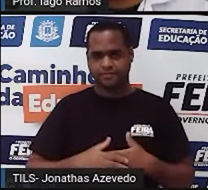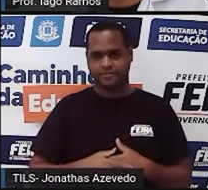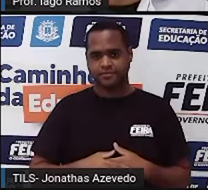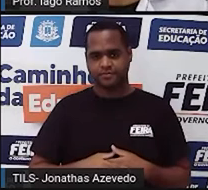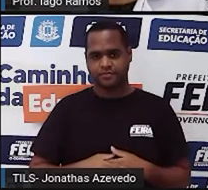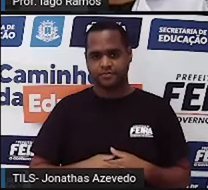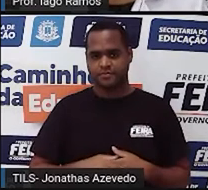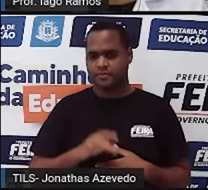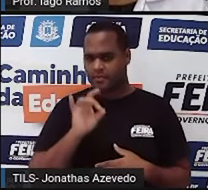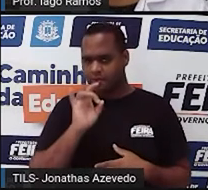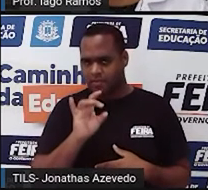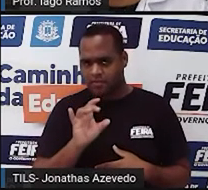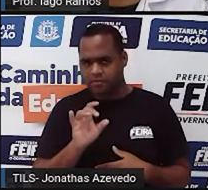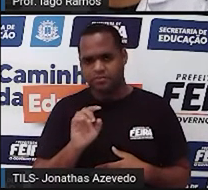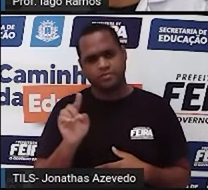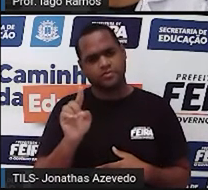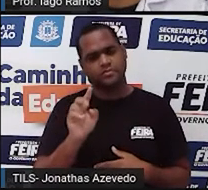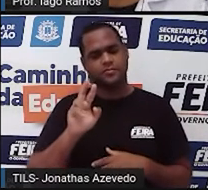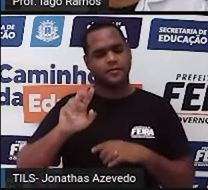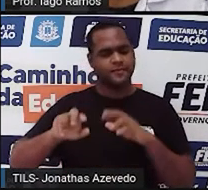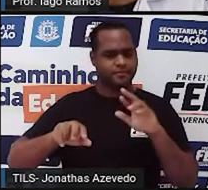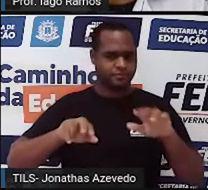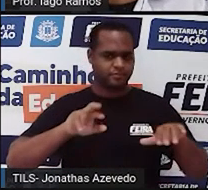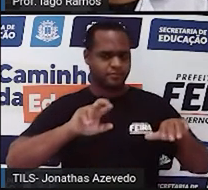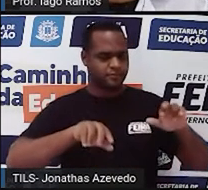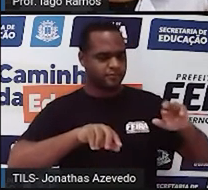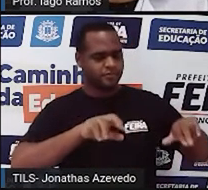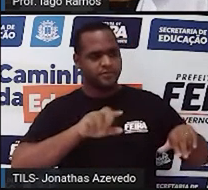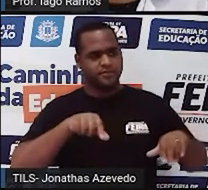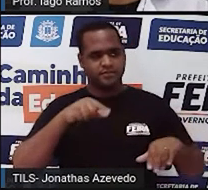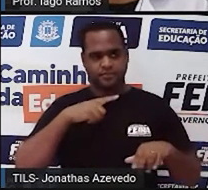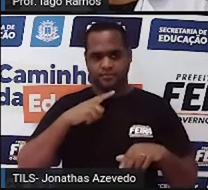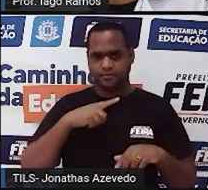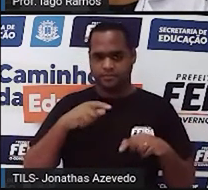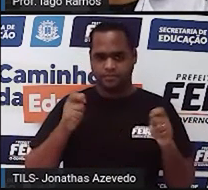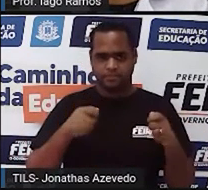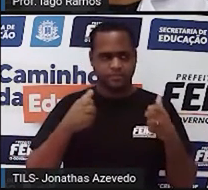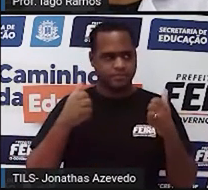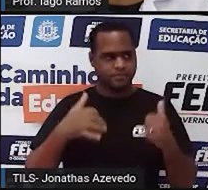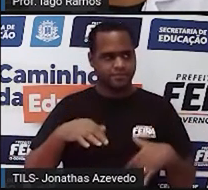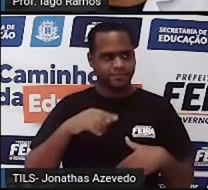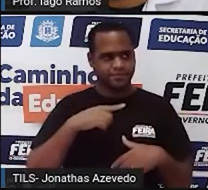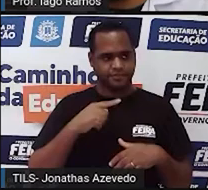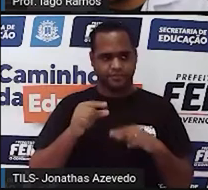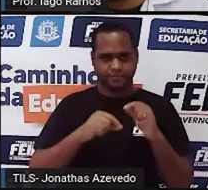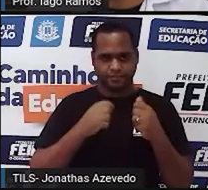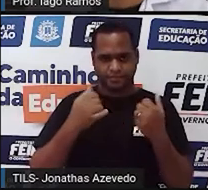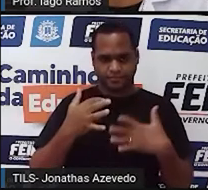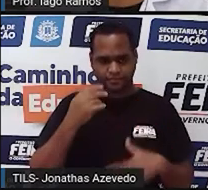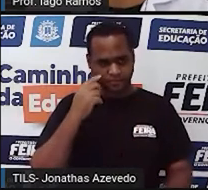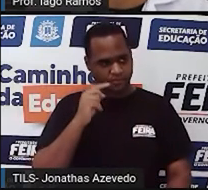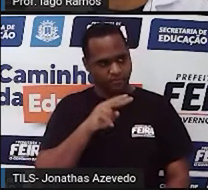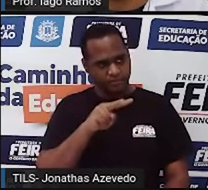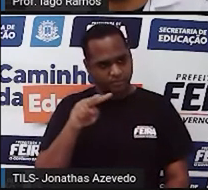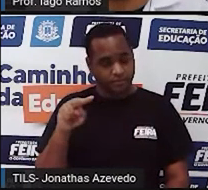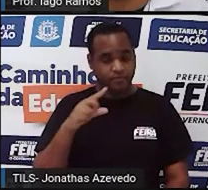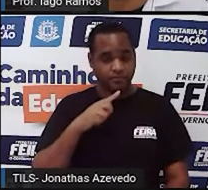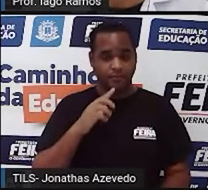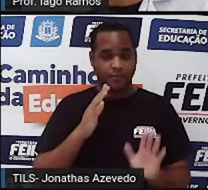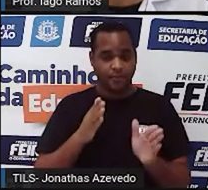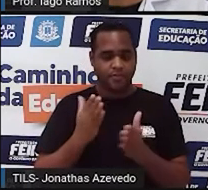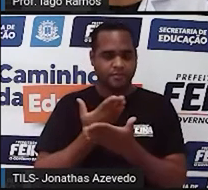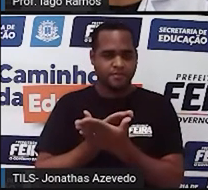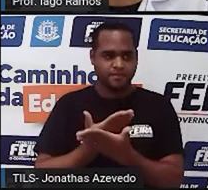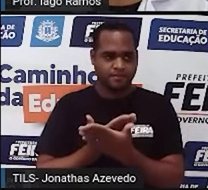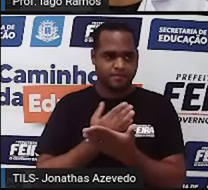sabe só isso, a gente sabe outras coisas. E as outras coisas que a gente já deve ter visto, já deve ter estudado,